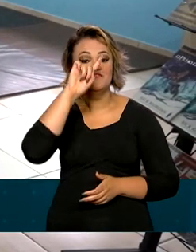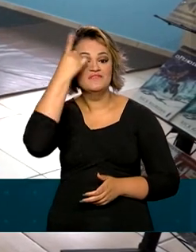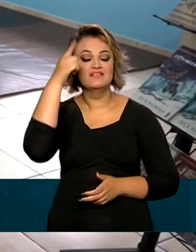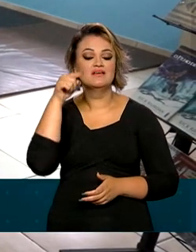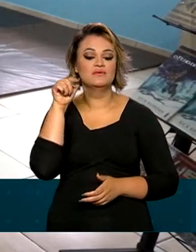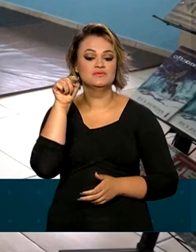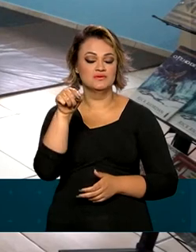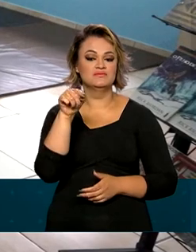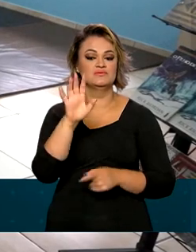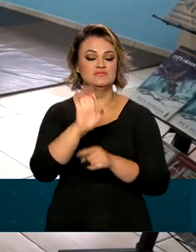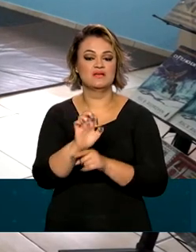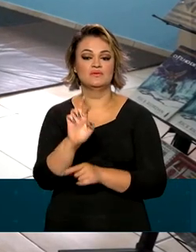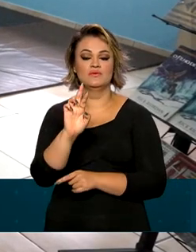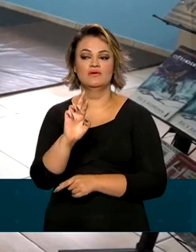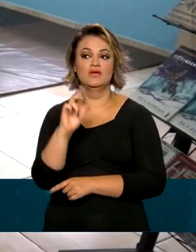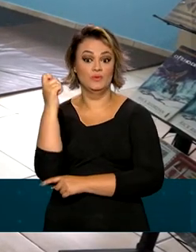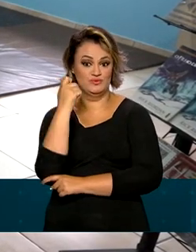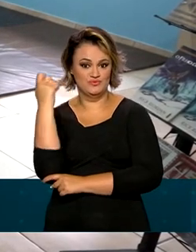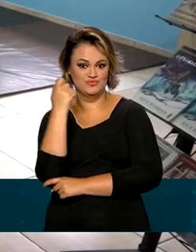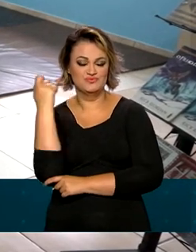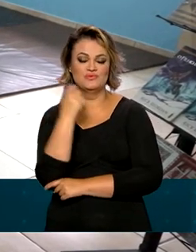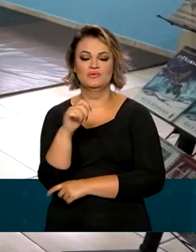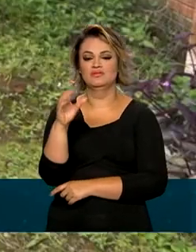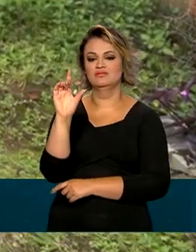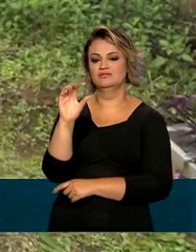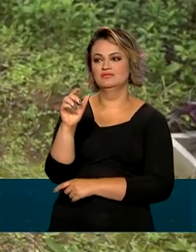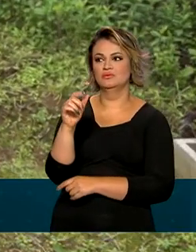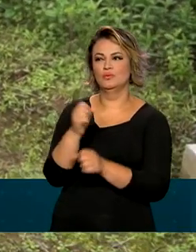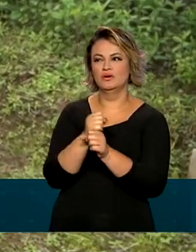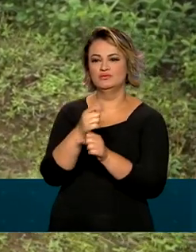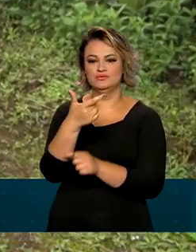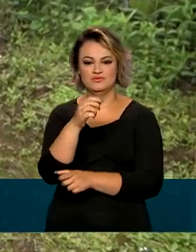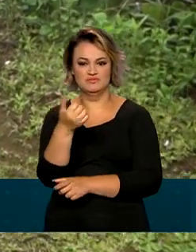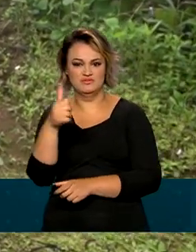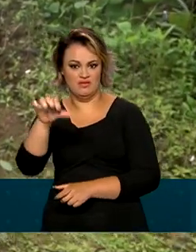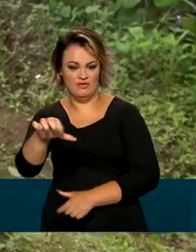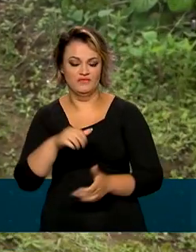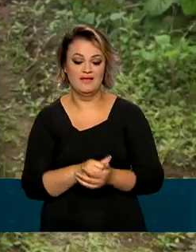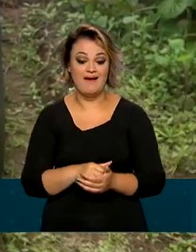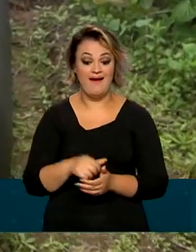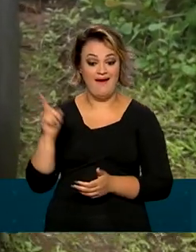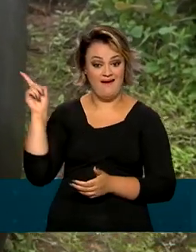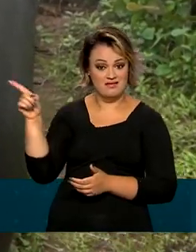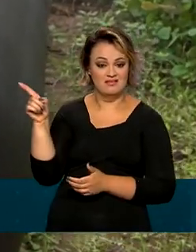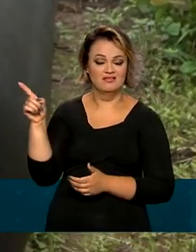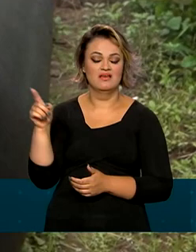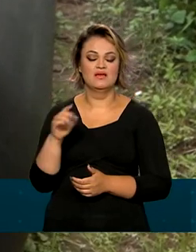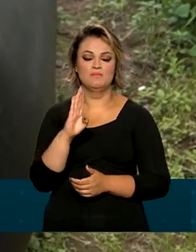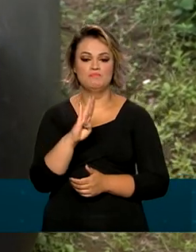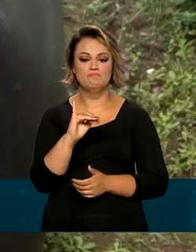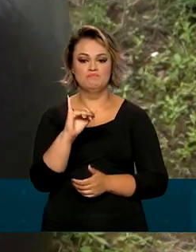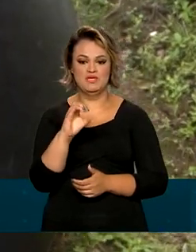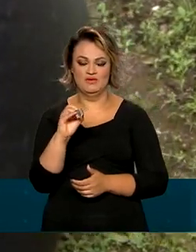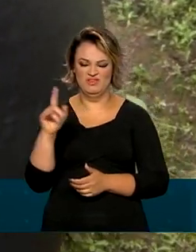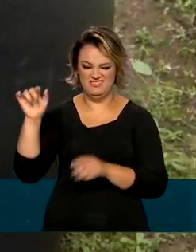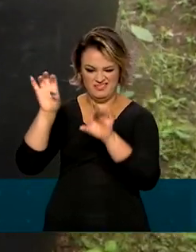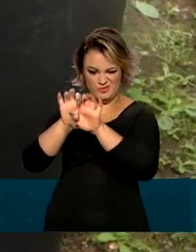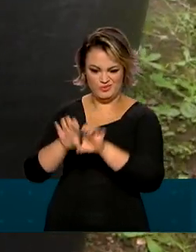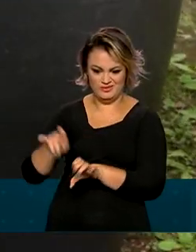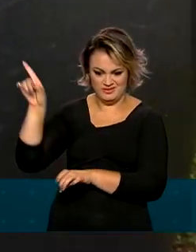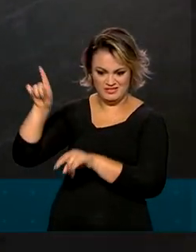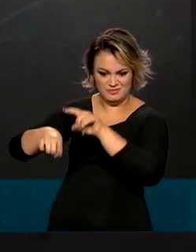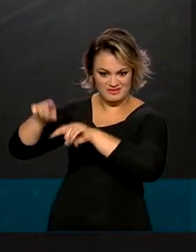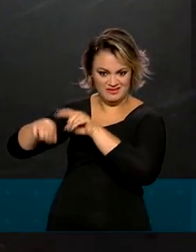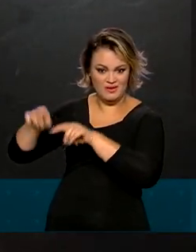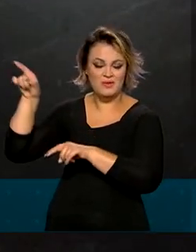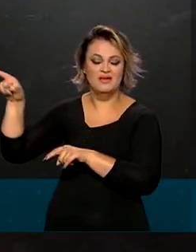de Venâncio Aires, no Rio Grande do Sul, em 2019. Só no município, a previsão é que os biodigestores sejam instalados